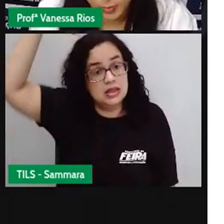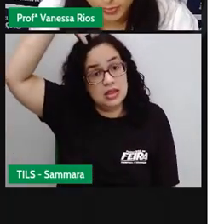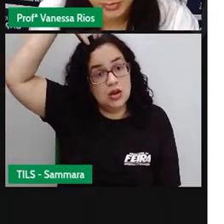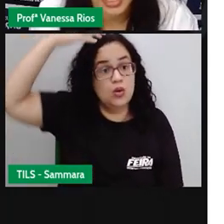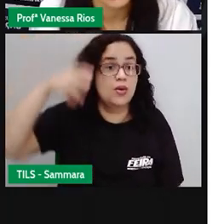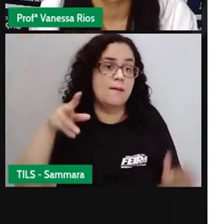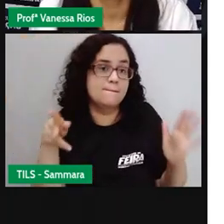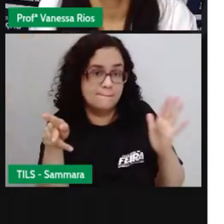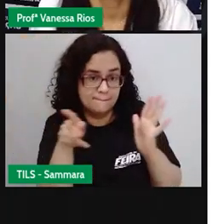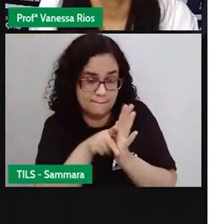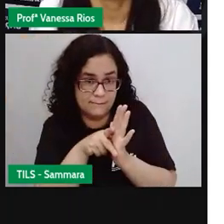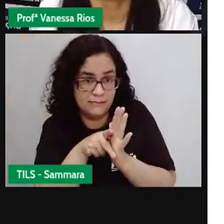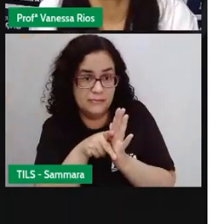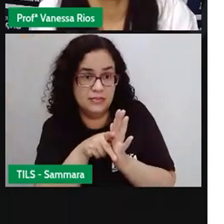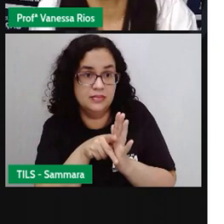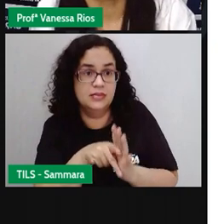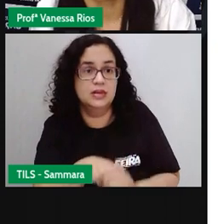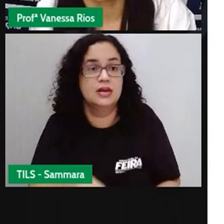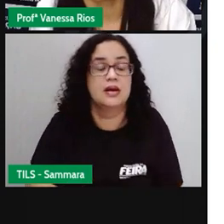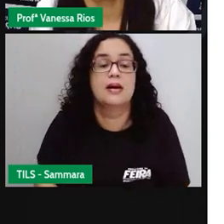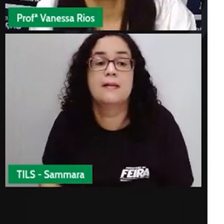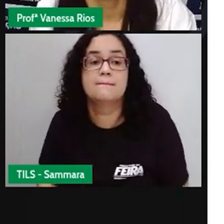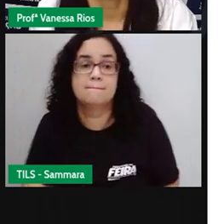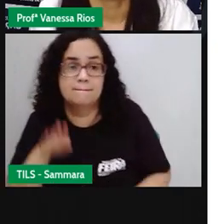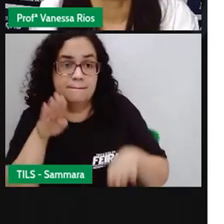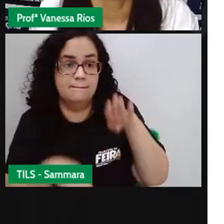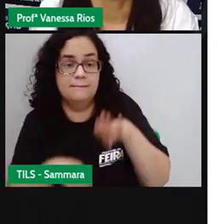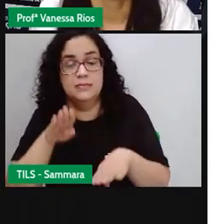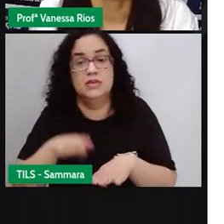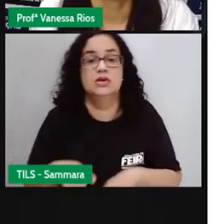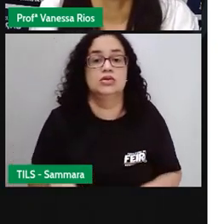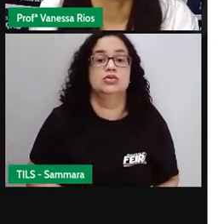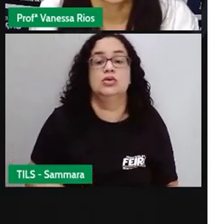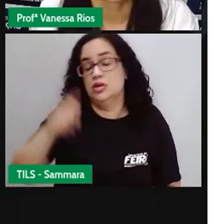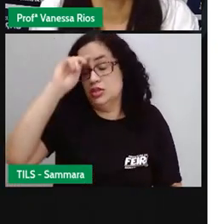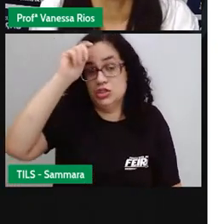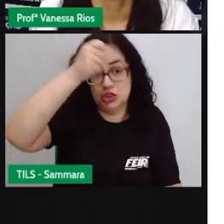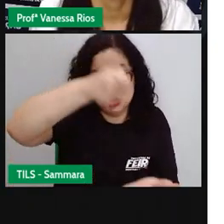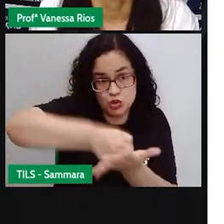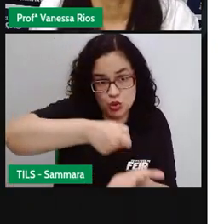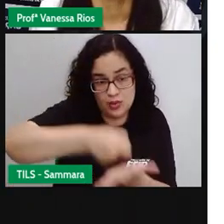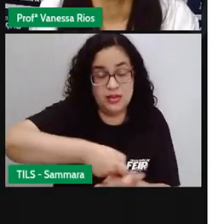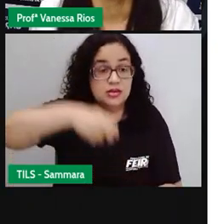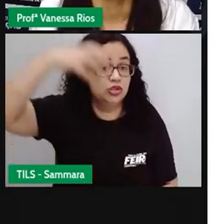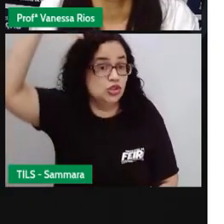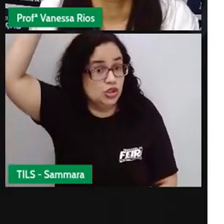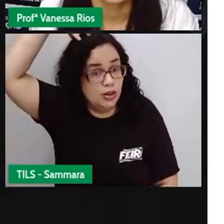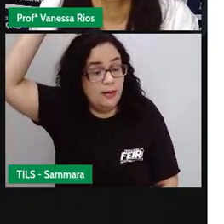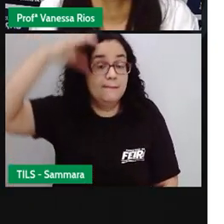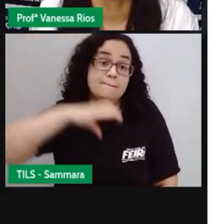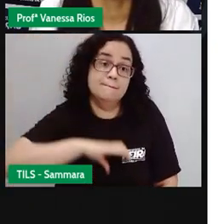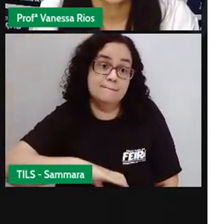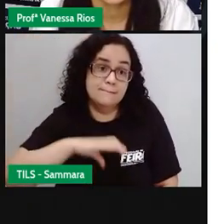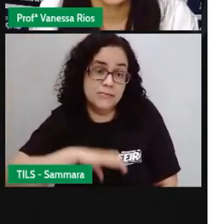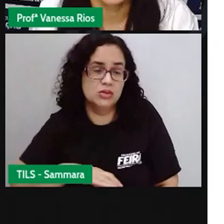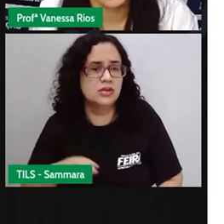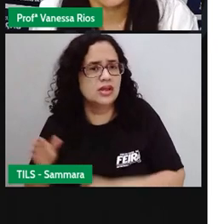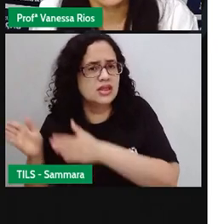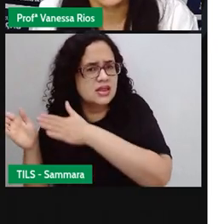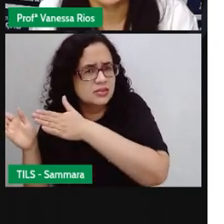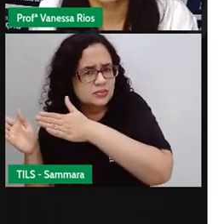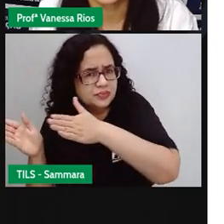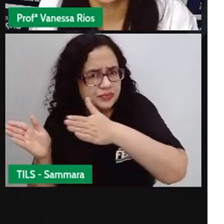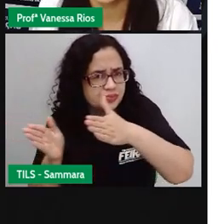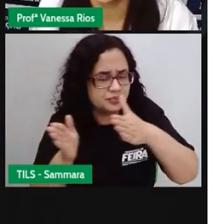rei próprio, né? Não mais dependendo das ordens de Portugal. Mas isso passou